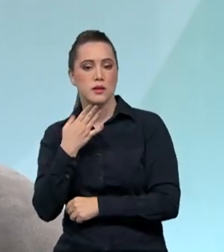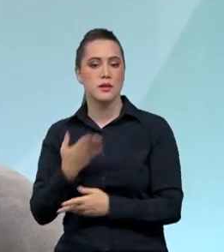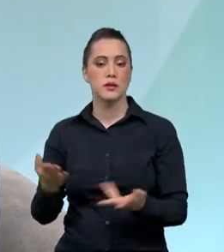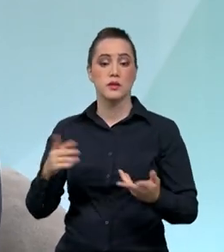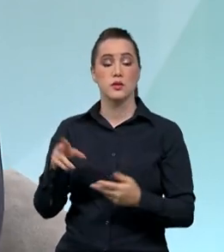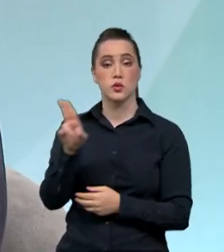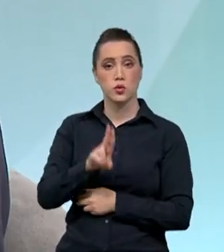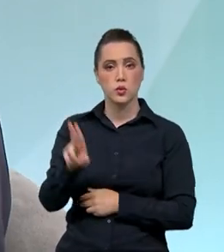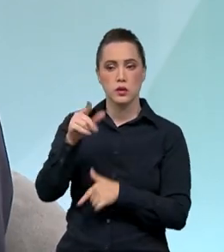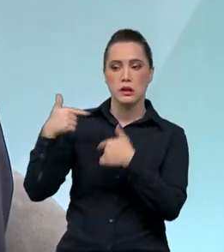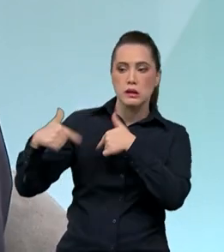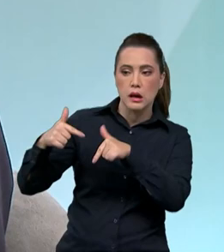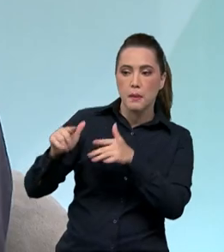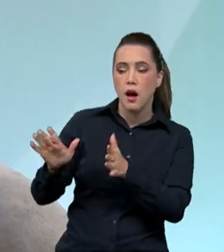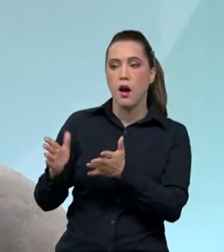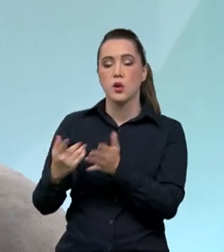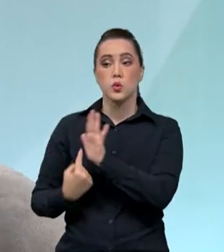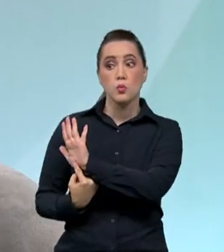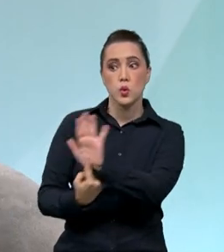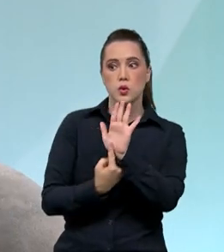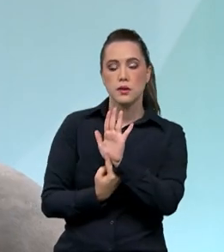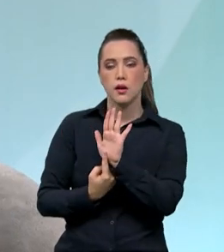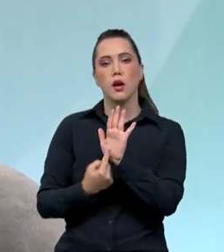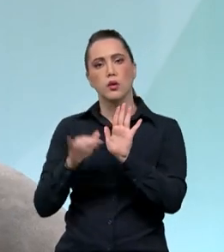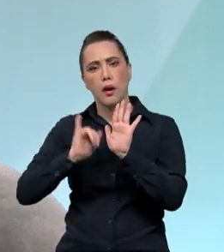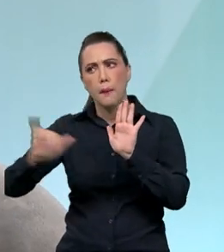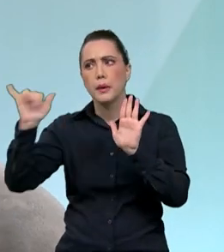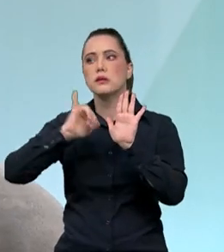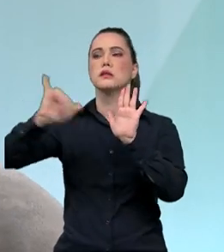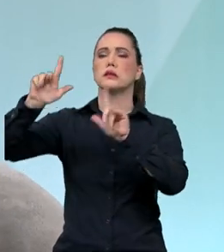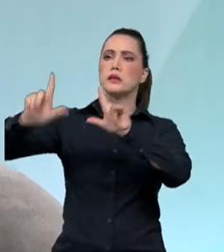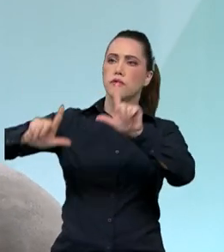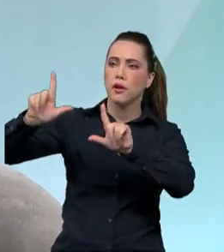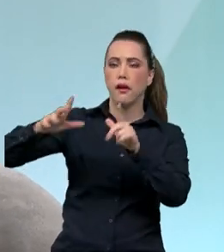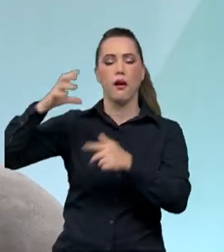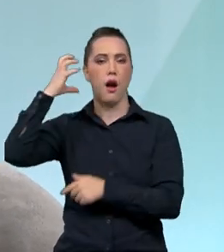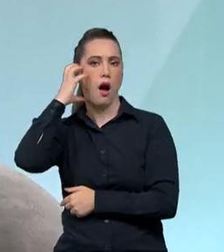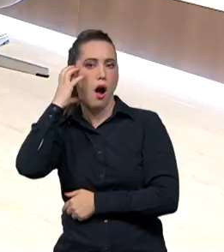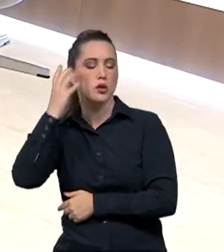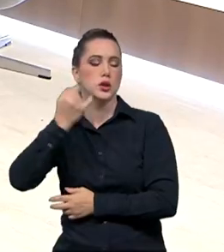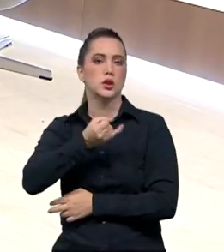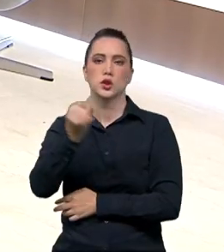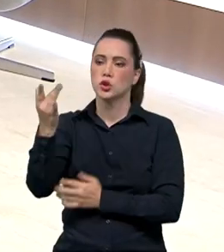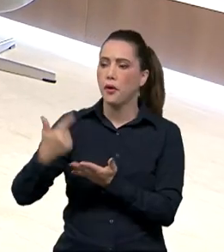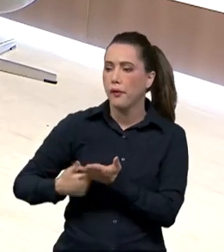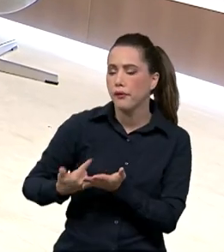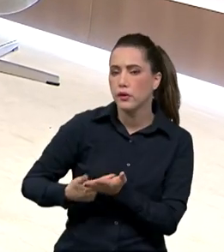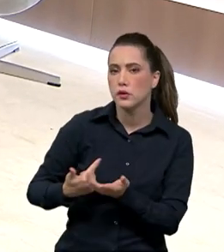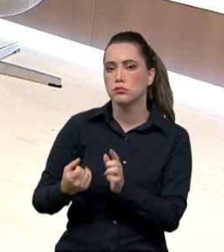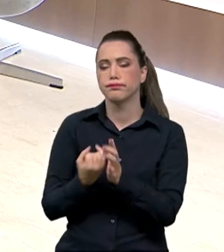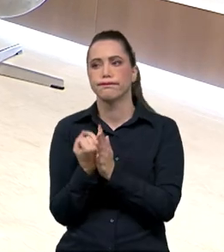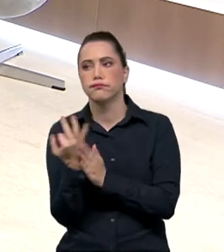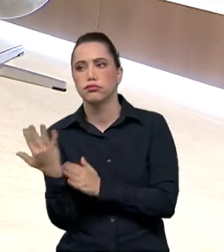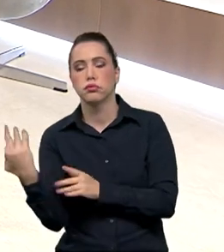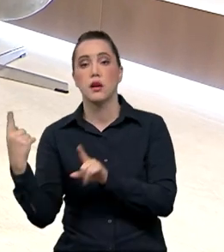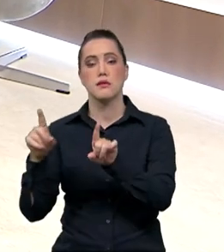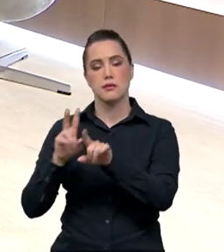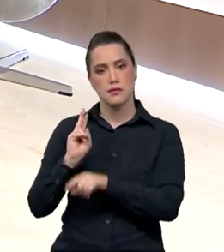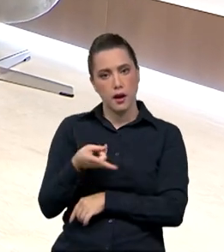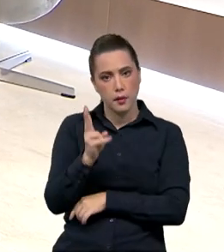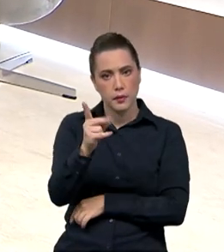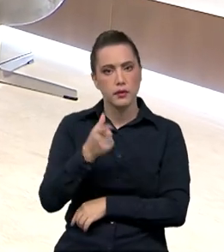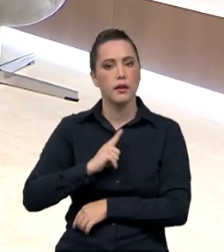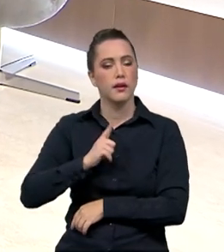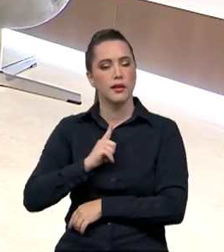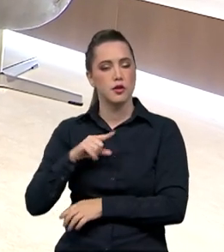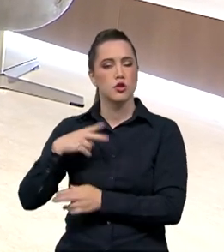através de ações promocionais e também através de campanhas publicitárias. A gente tem feito isso historicamente e